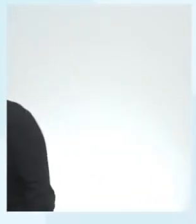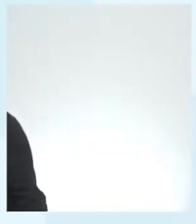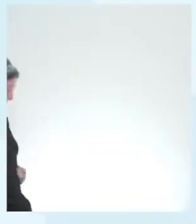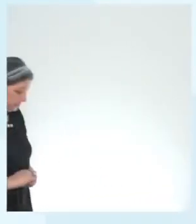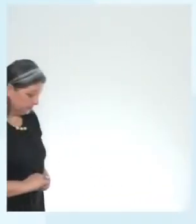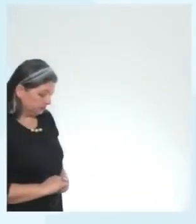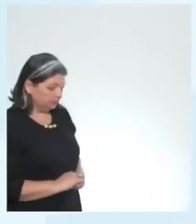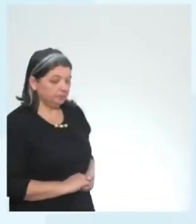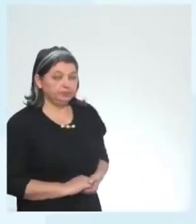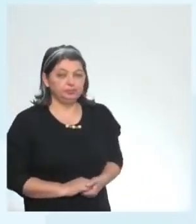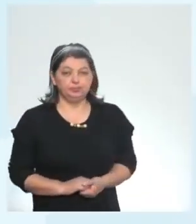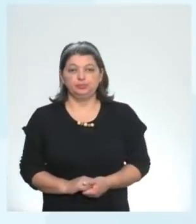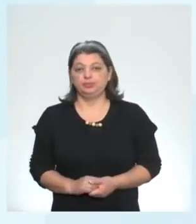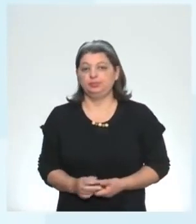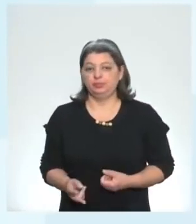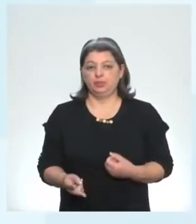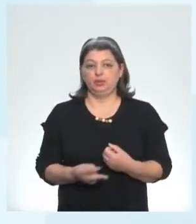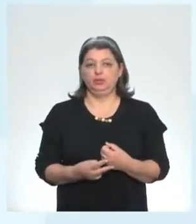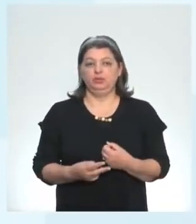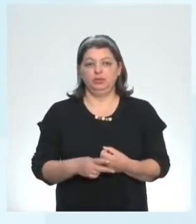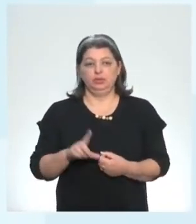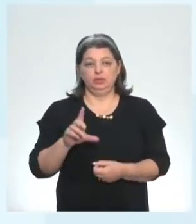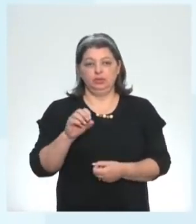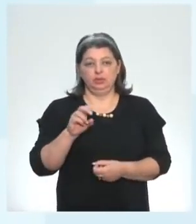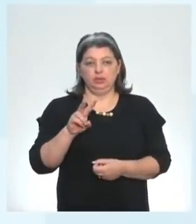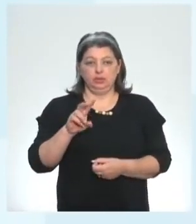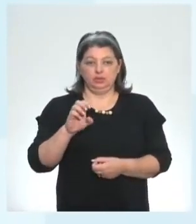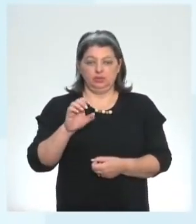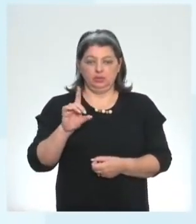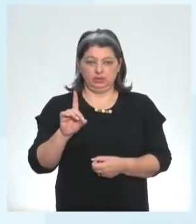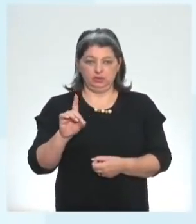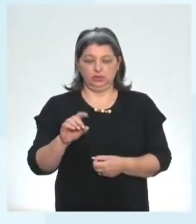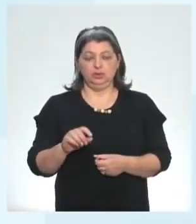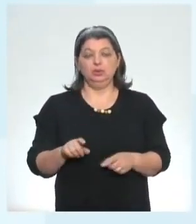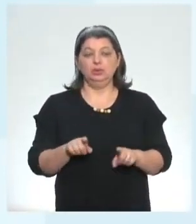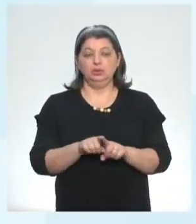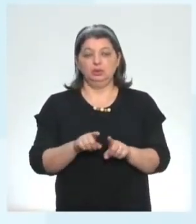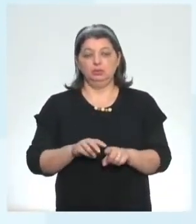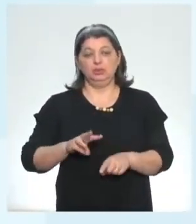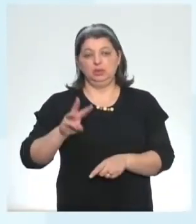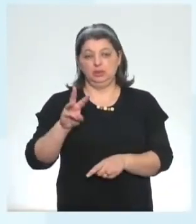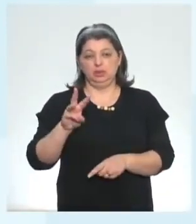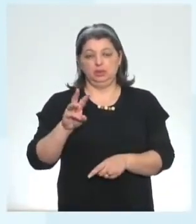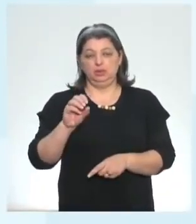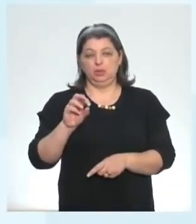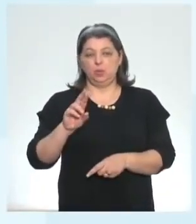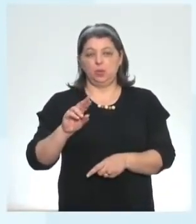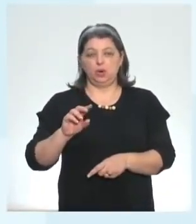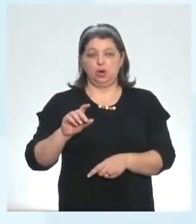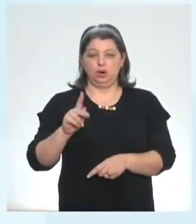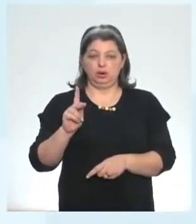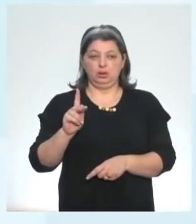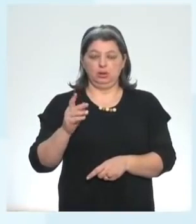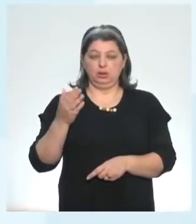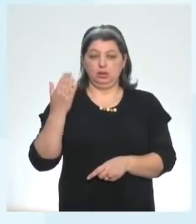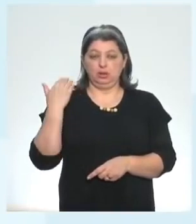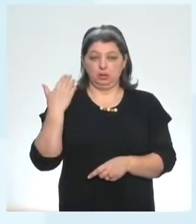que é amar no passado loved o verbo work que é trabalhar no passado